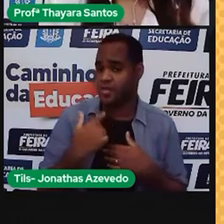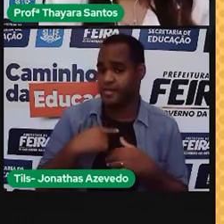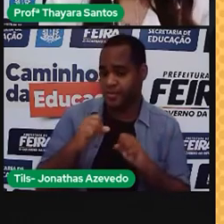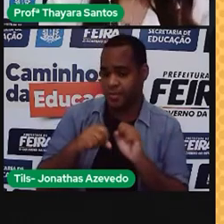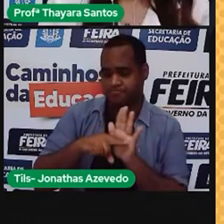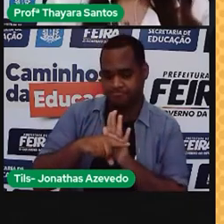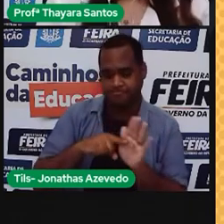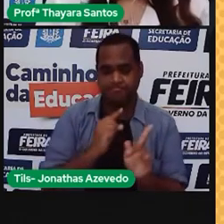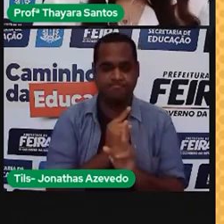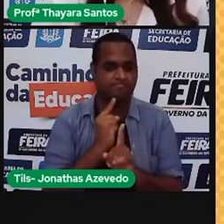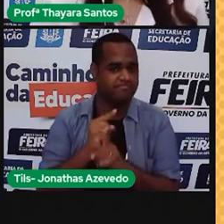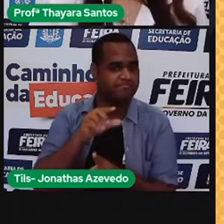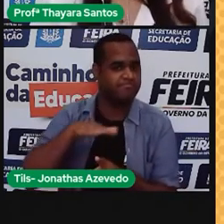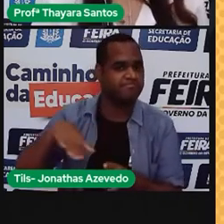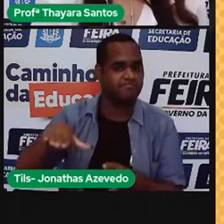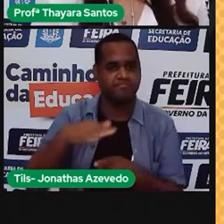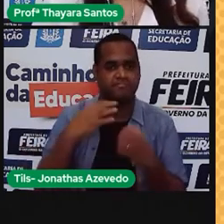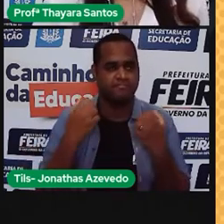pesquisado aí nessa área.